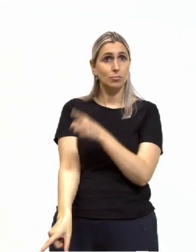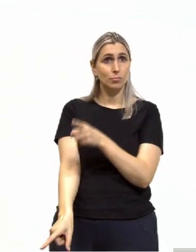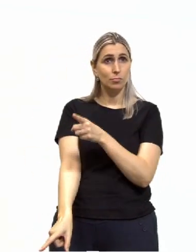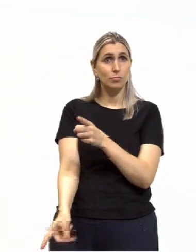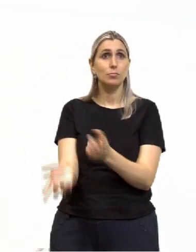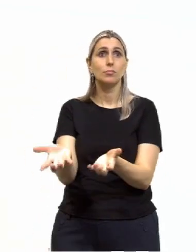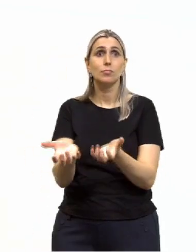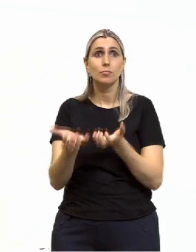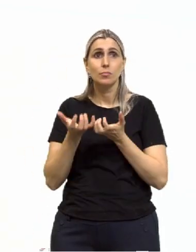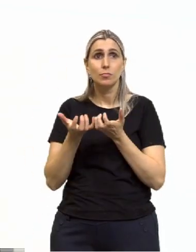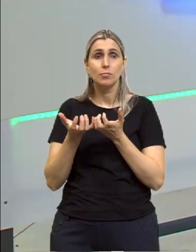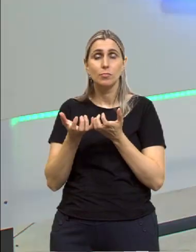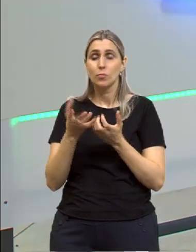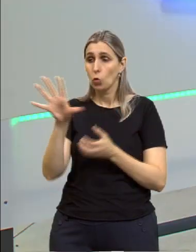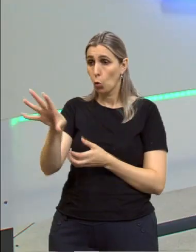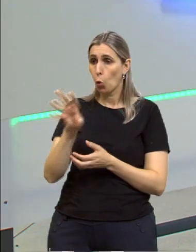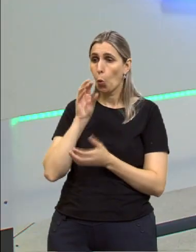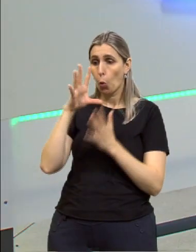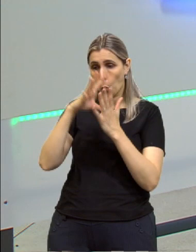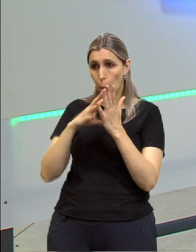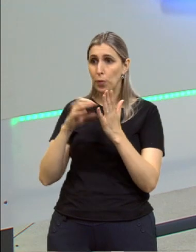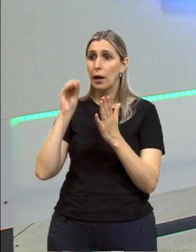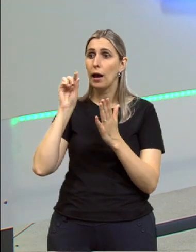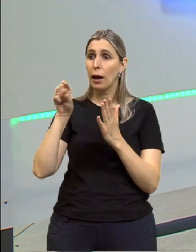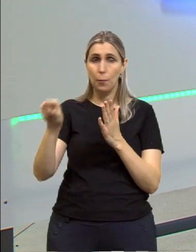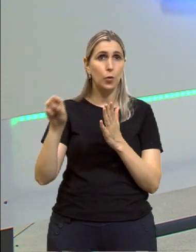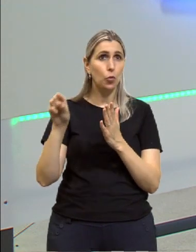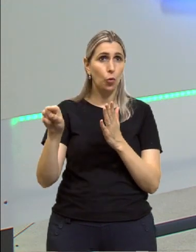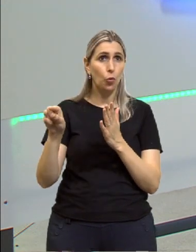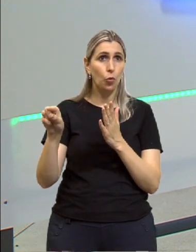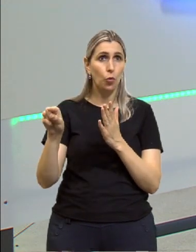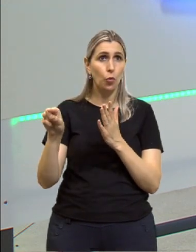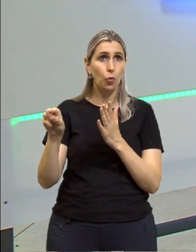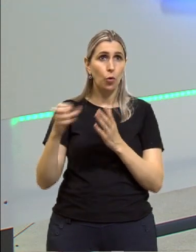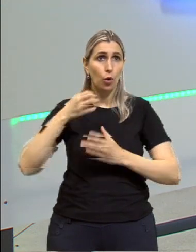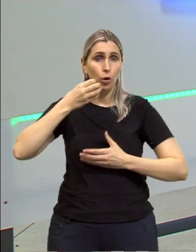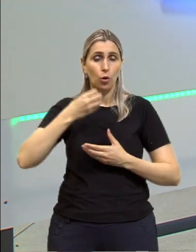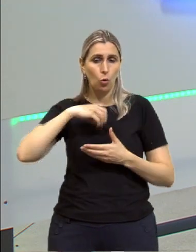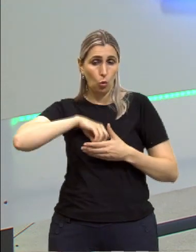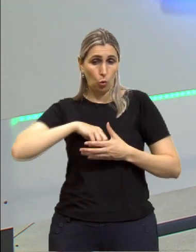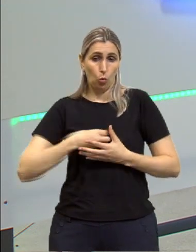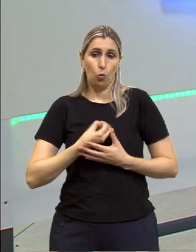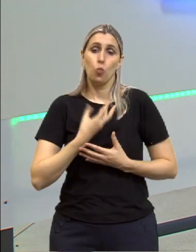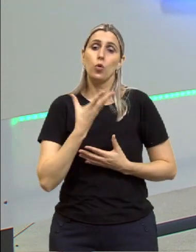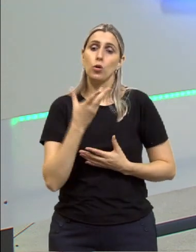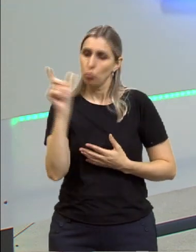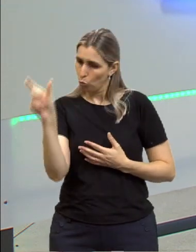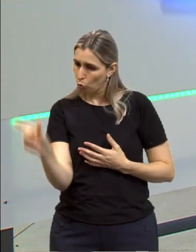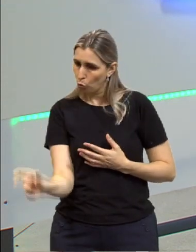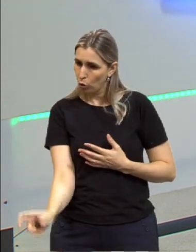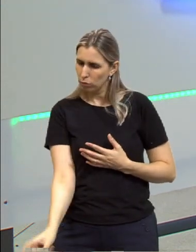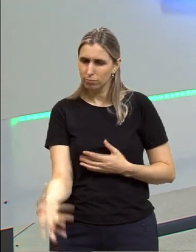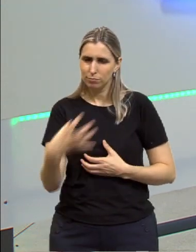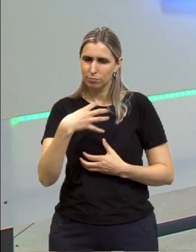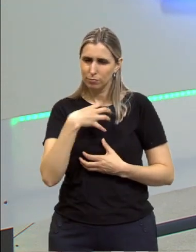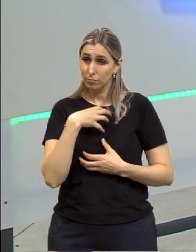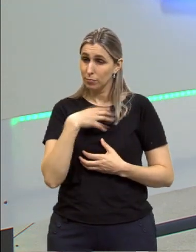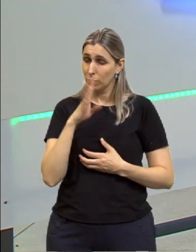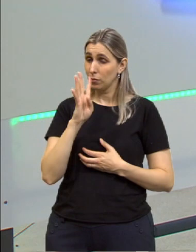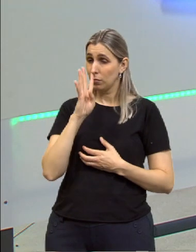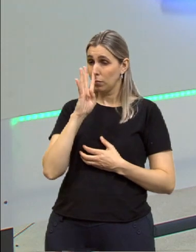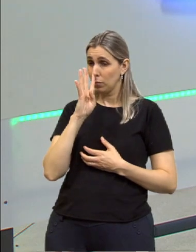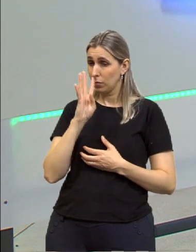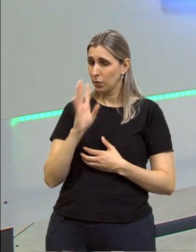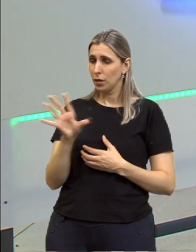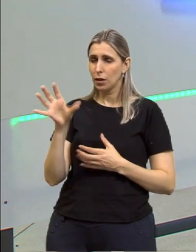desejamos imitá-la. Sim, essa pessoa virtuosa, as pessoas virtuosas, nós sentimos uma certa admiração e